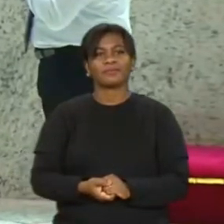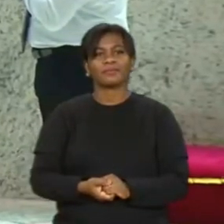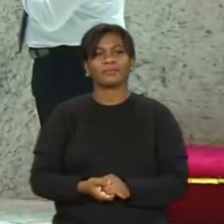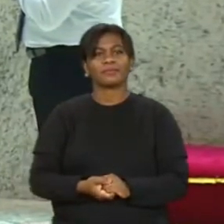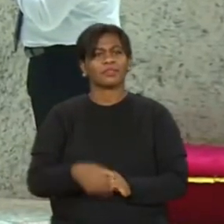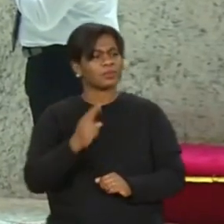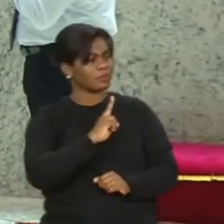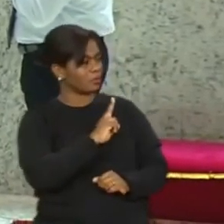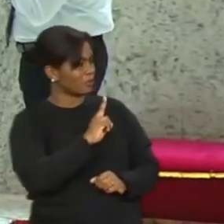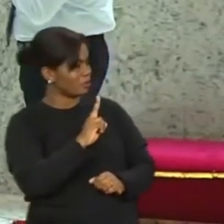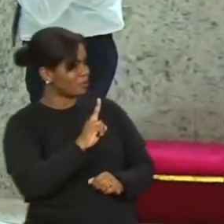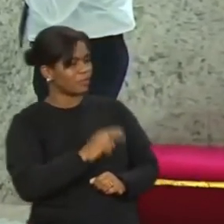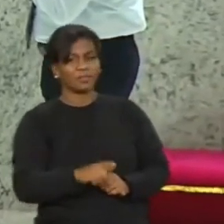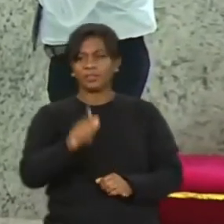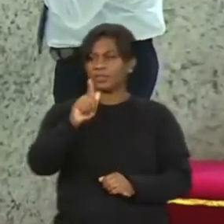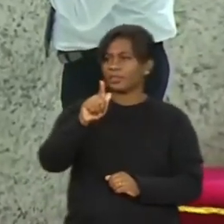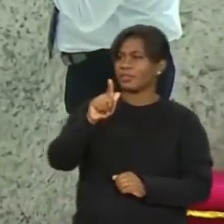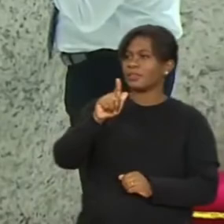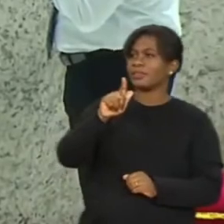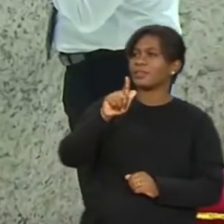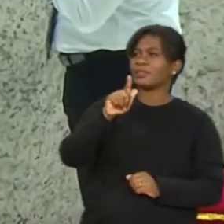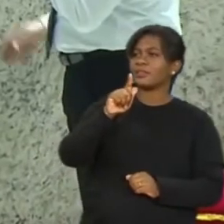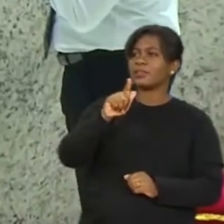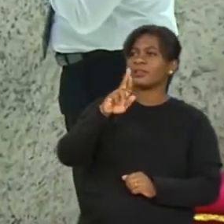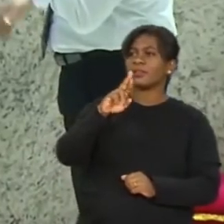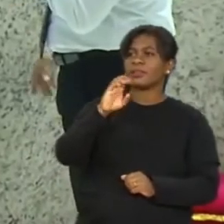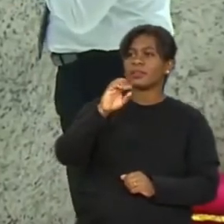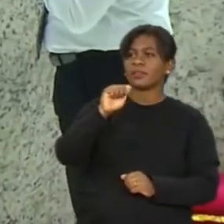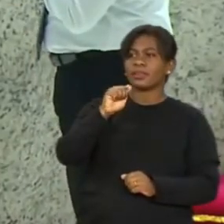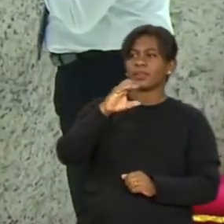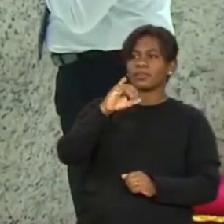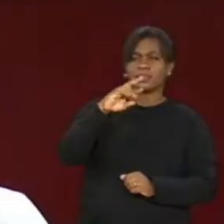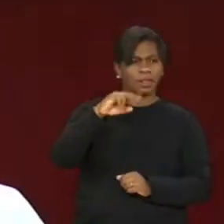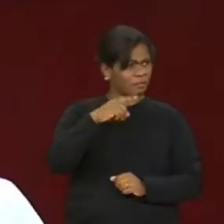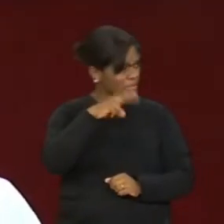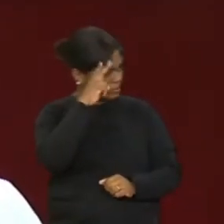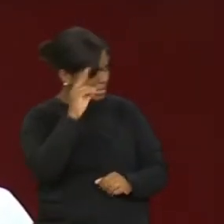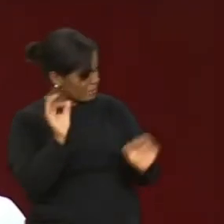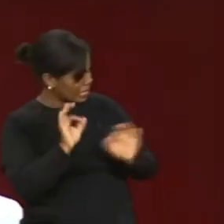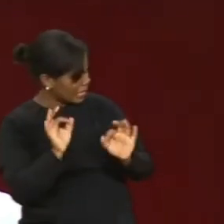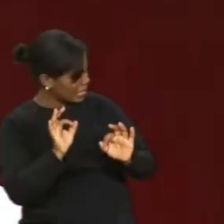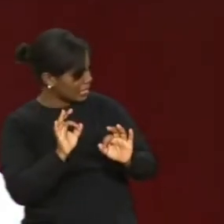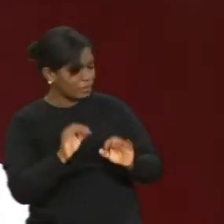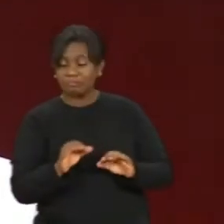Qual o seu nome? Graciele. Você não lembra nada disso? Não, não lembro nada disso.